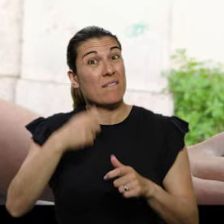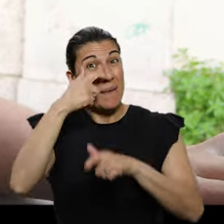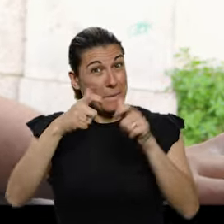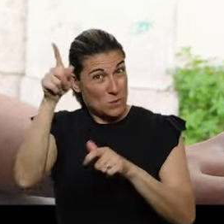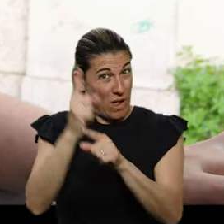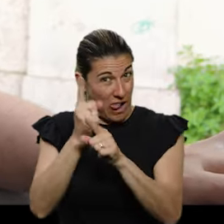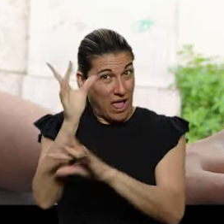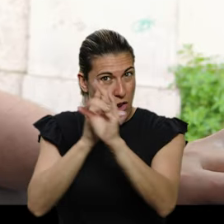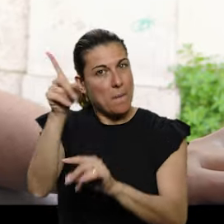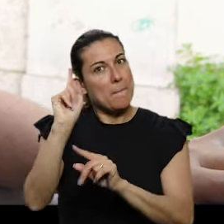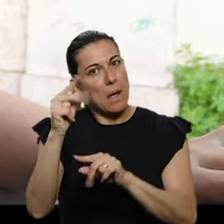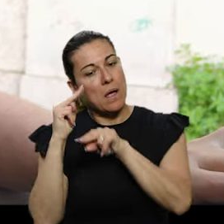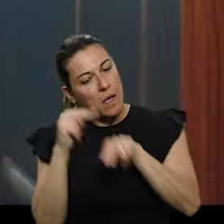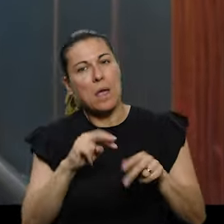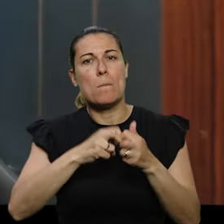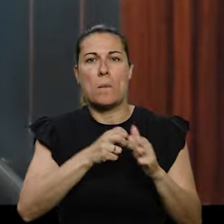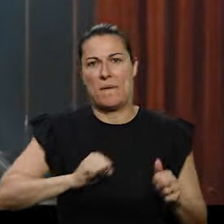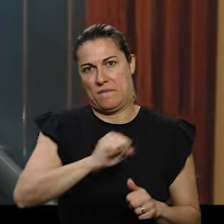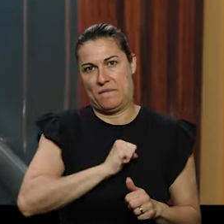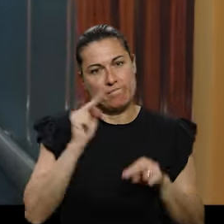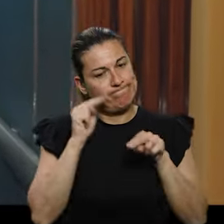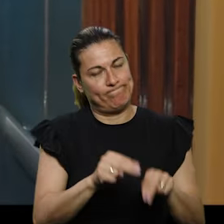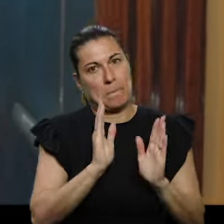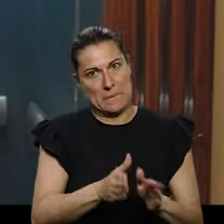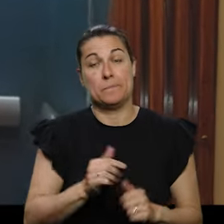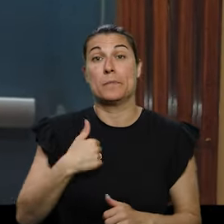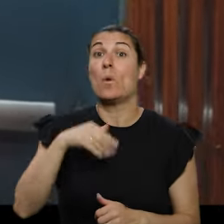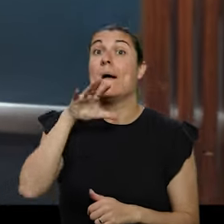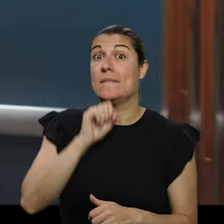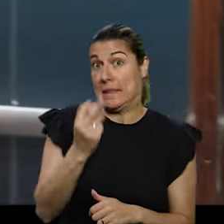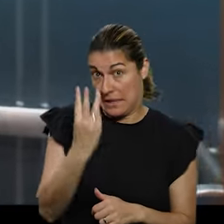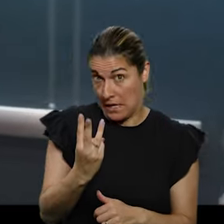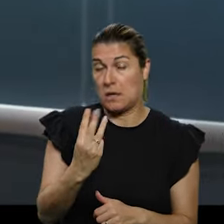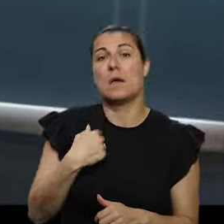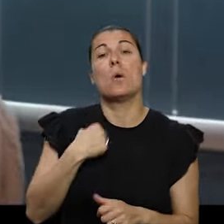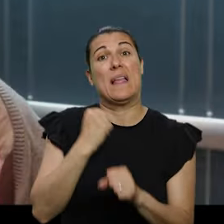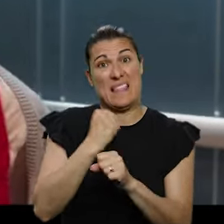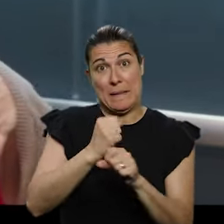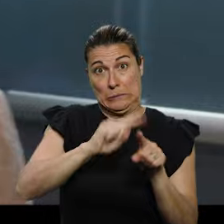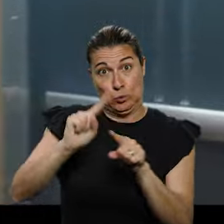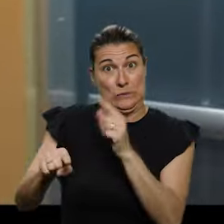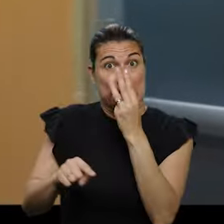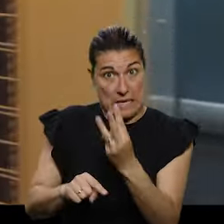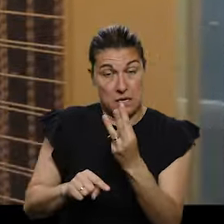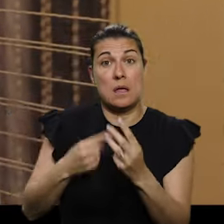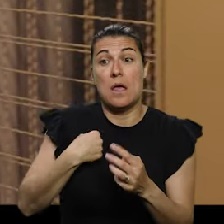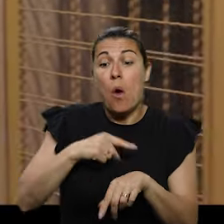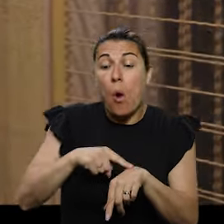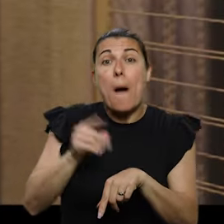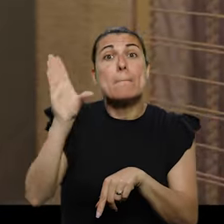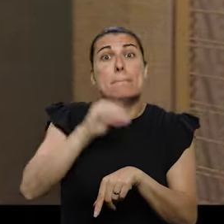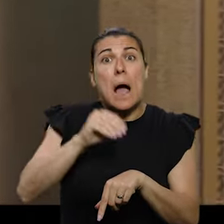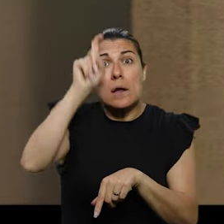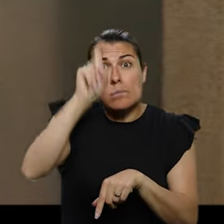que o pessoal lá se preocupasse com os nossos problemas cá. Eu tenho três filhos. Tenho normalmente três trabalhos. Eu não tenho